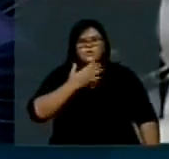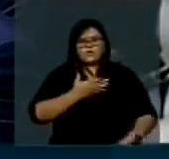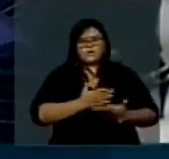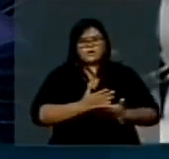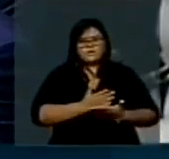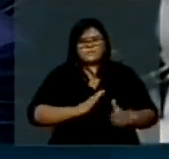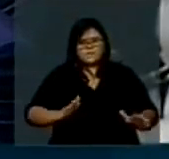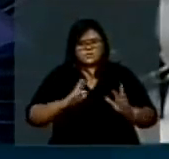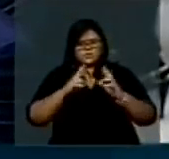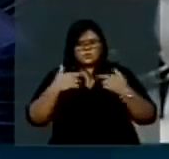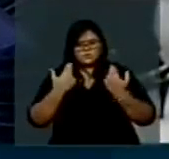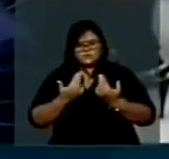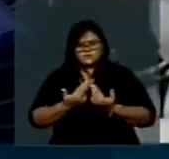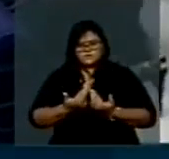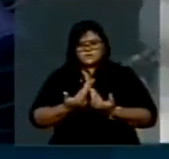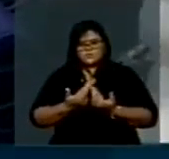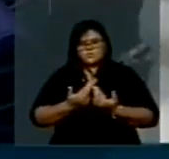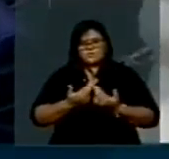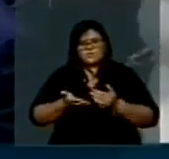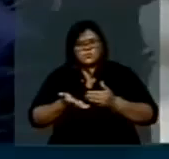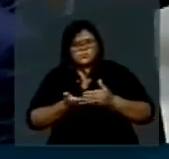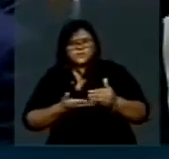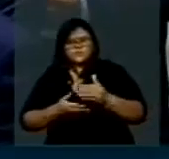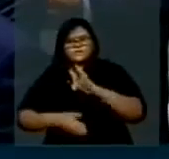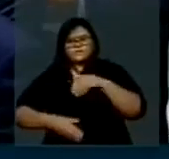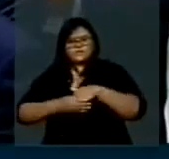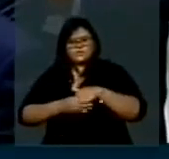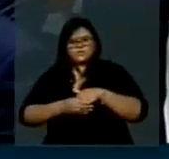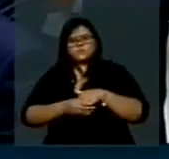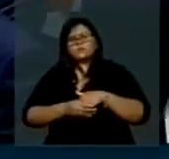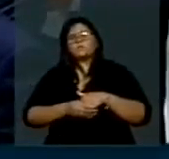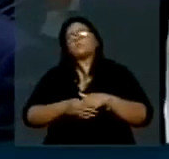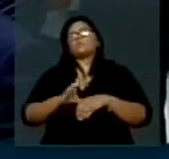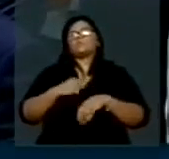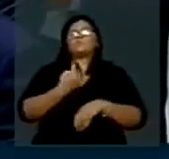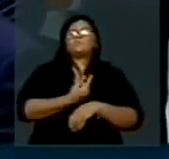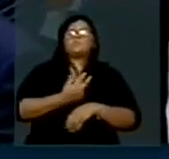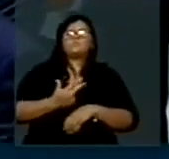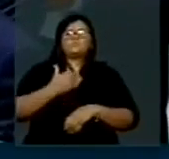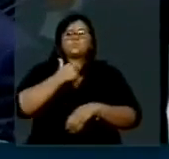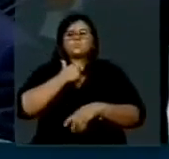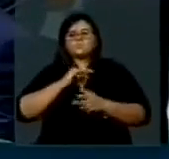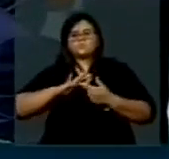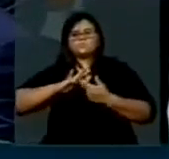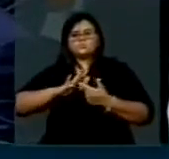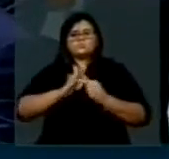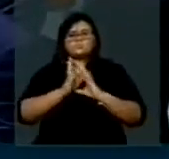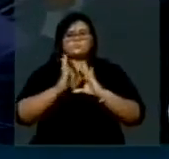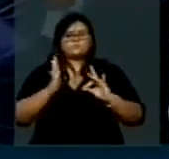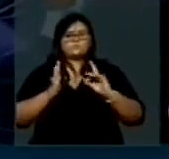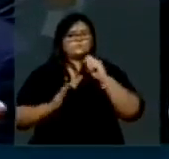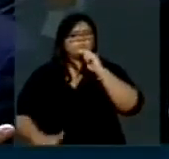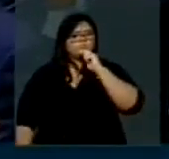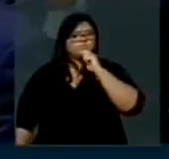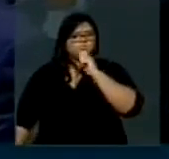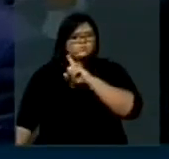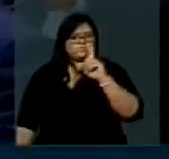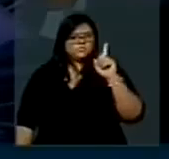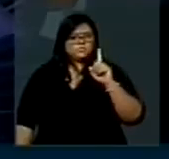sessão e iniciar o processo de votação, nós não poderemos apresentar destaques caso